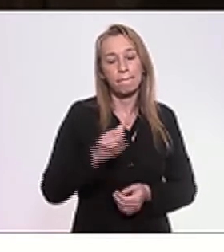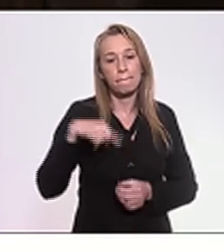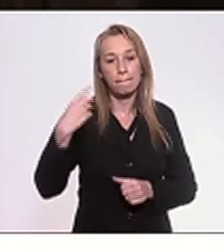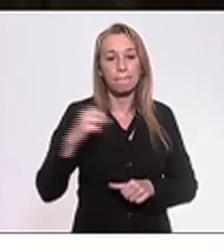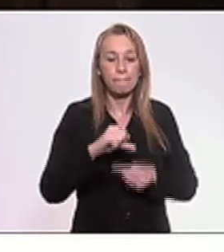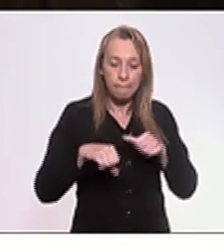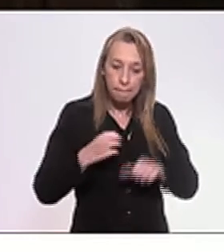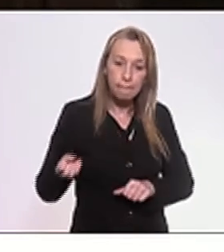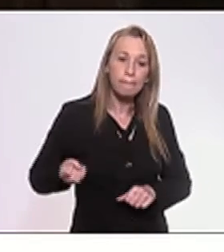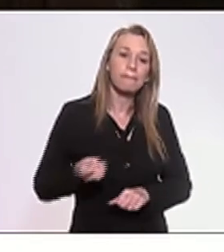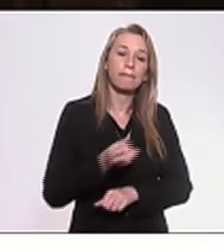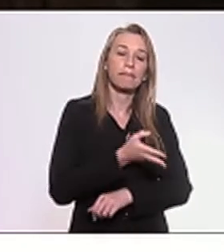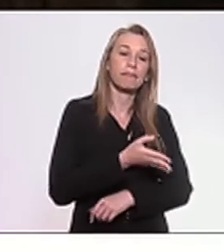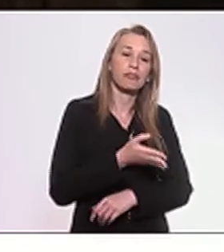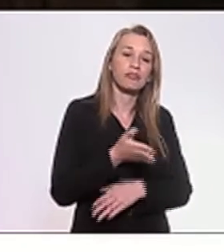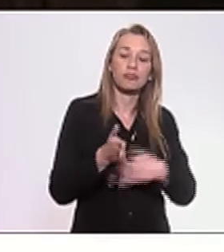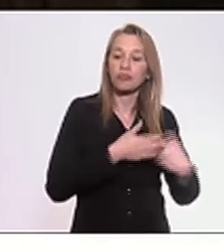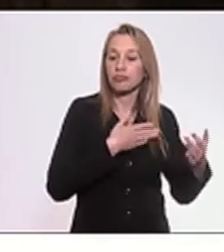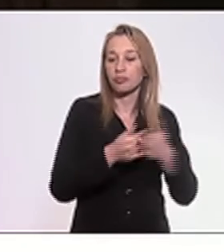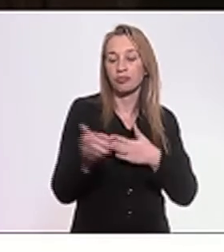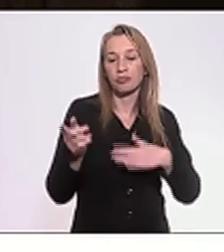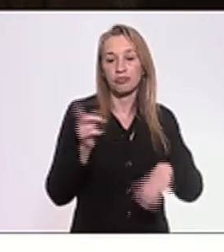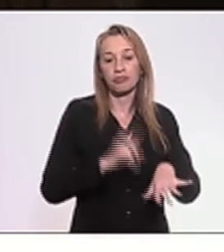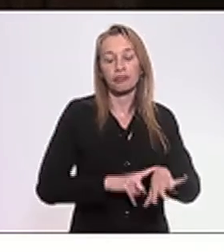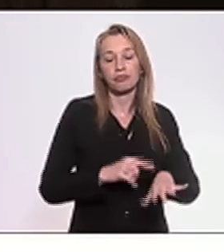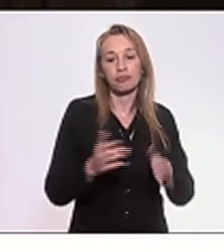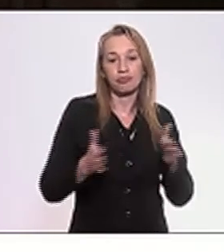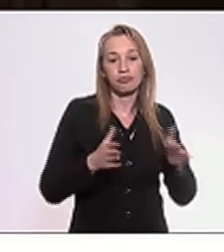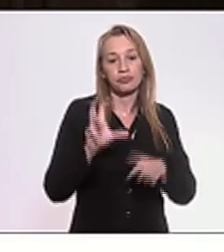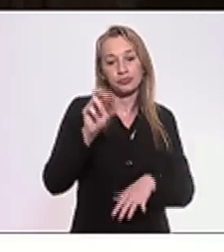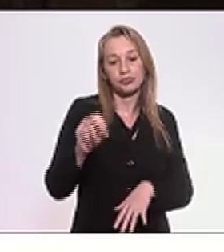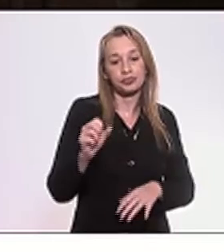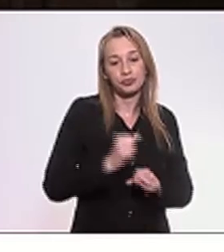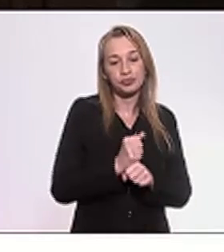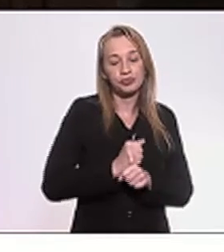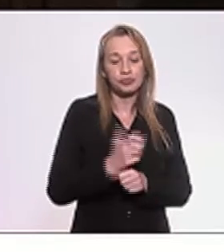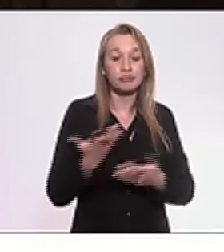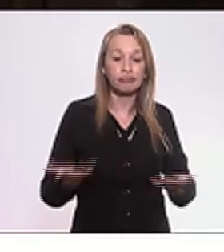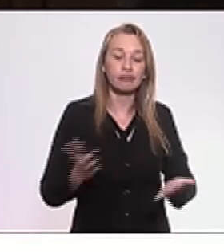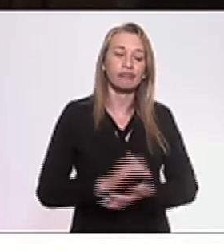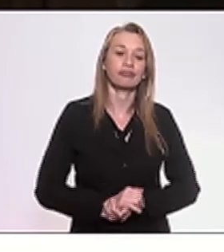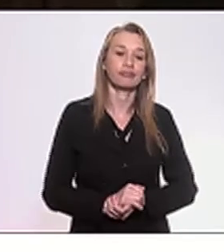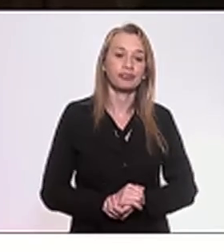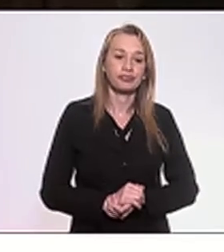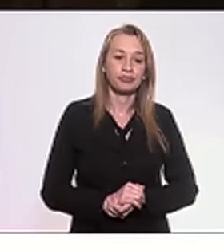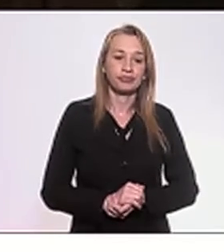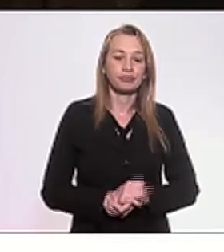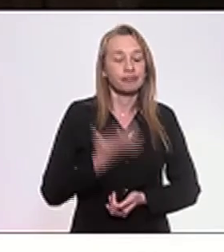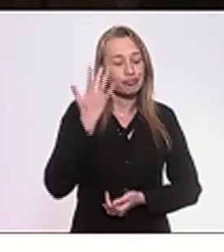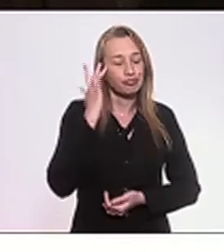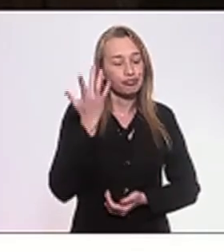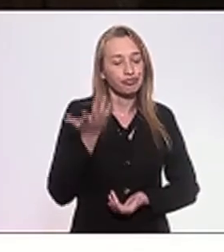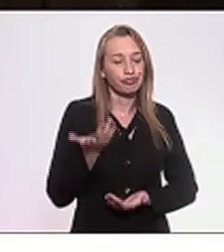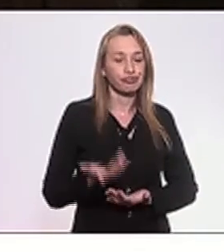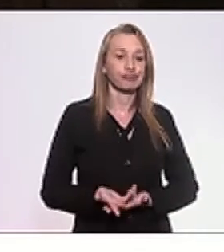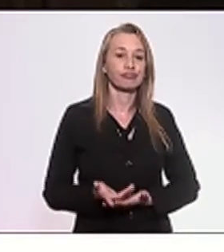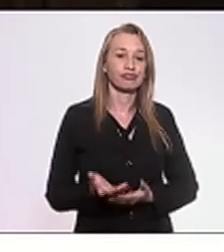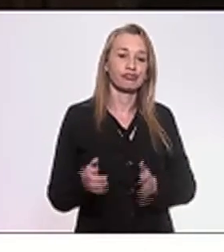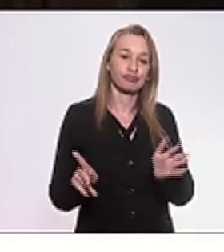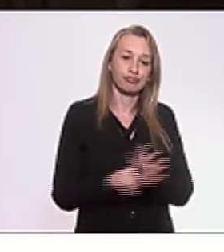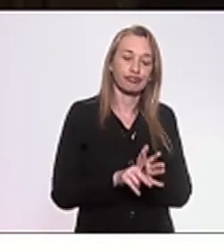renovar por qualquer prazo, 50 anos. Então, eu achei esse projeto